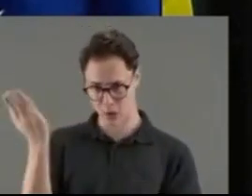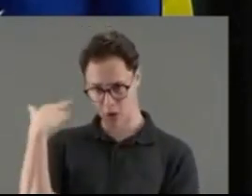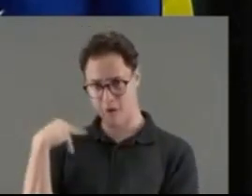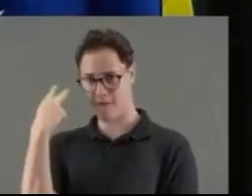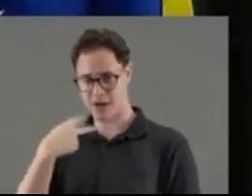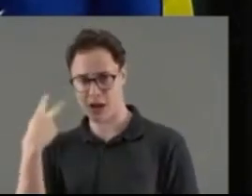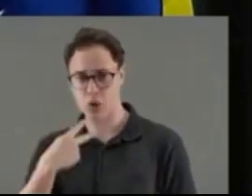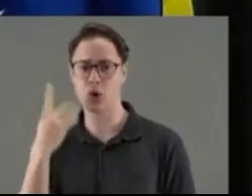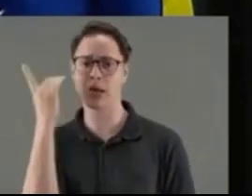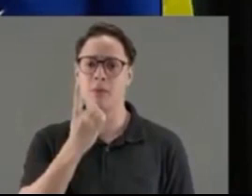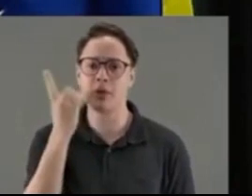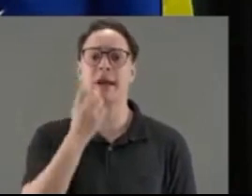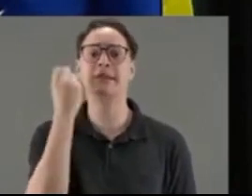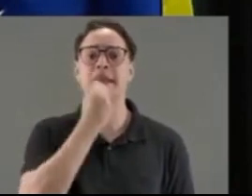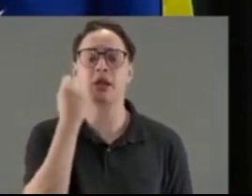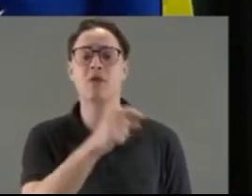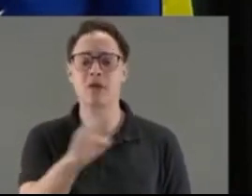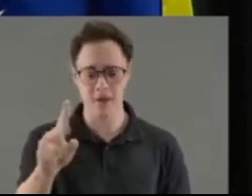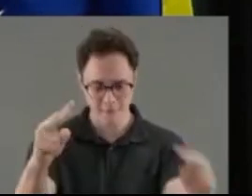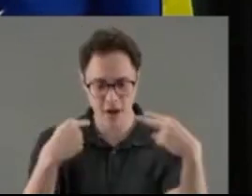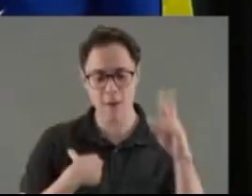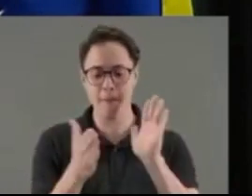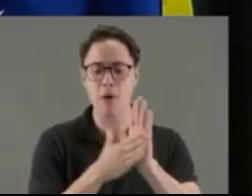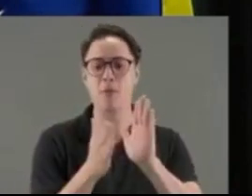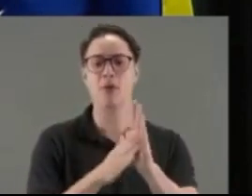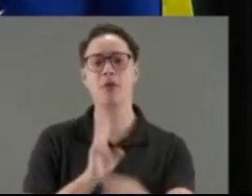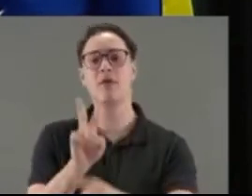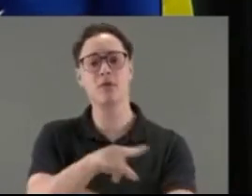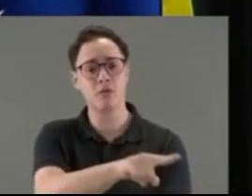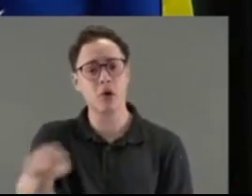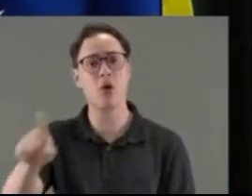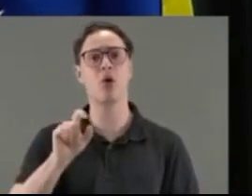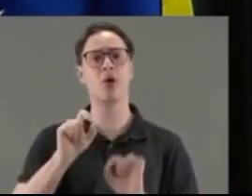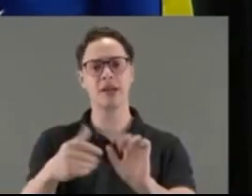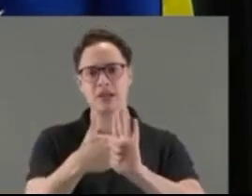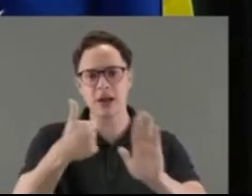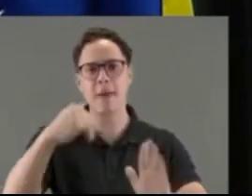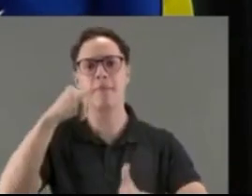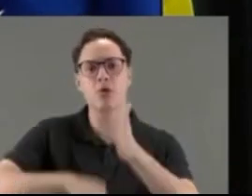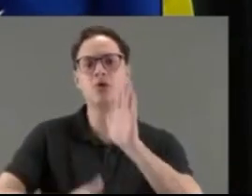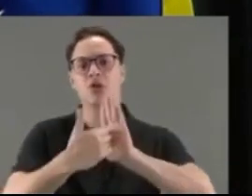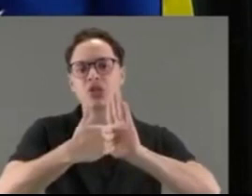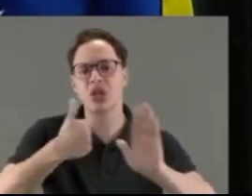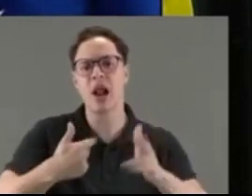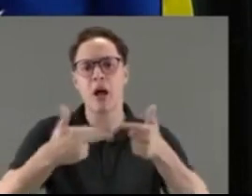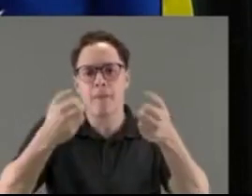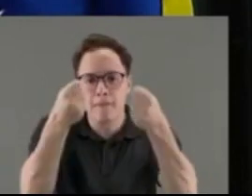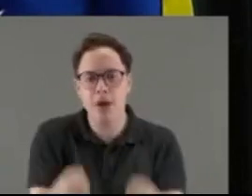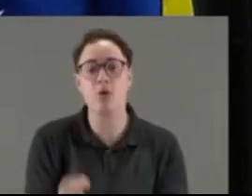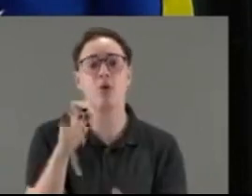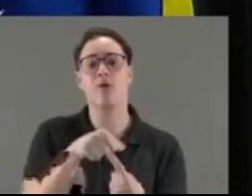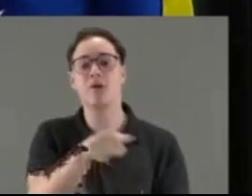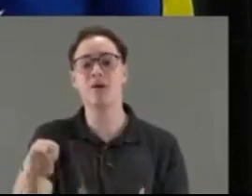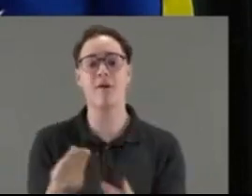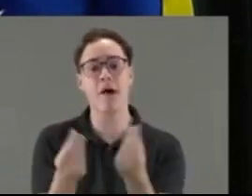senador. Vocês vão ver que tudo que eu fiz aqui foi iniciativa para quê? Para defender vocês, para tirar imposto, para tirar tributo, para ter um custo de vida melhor para a